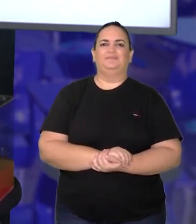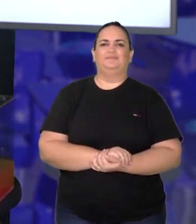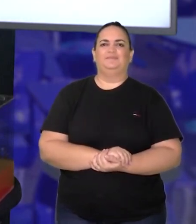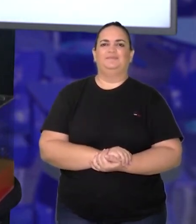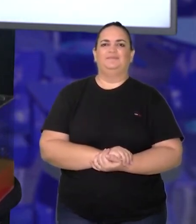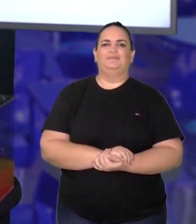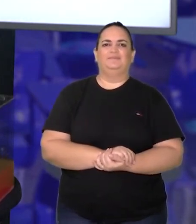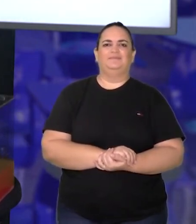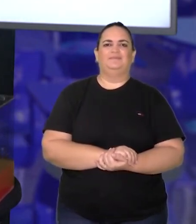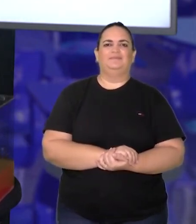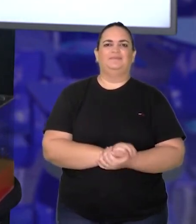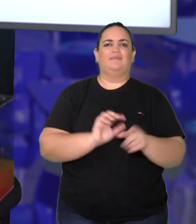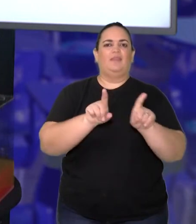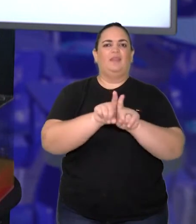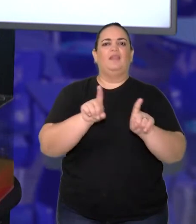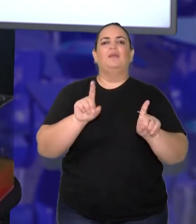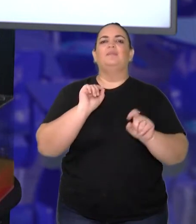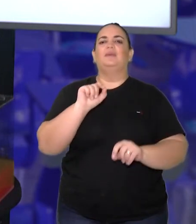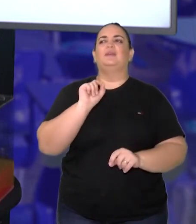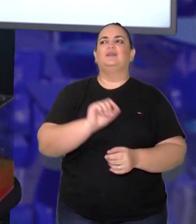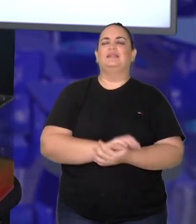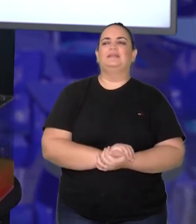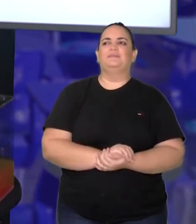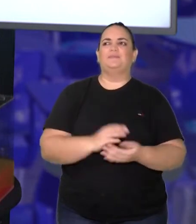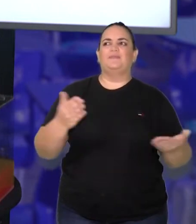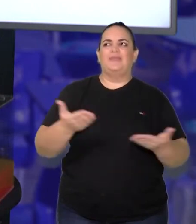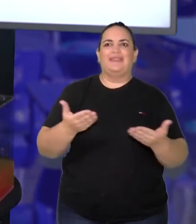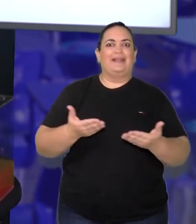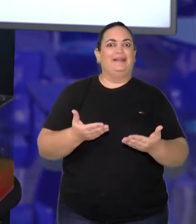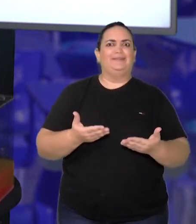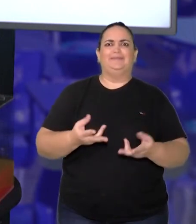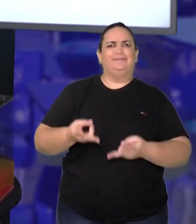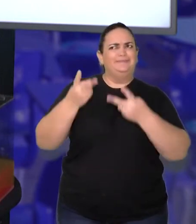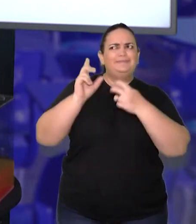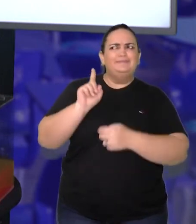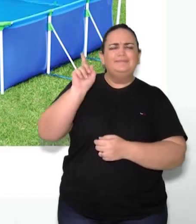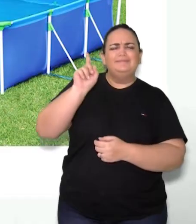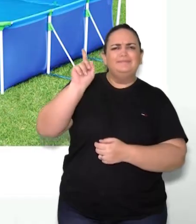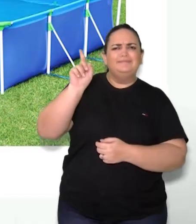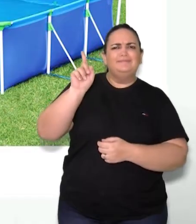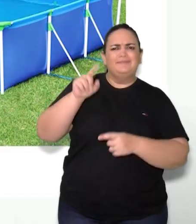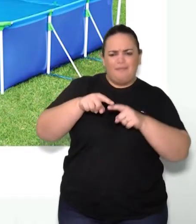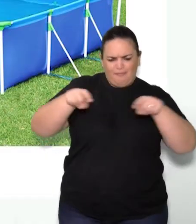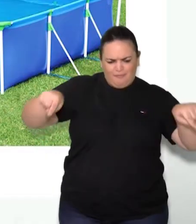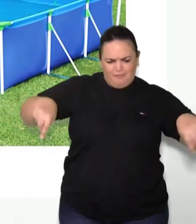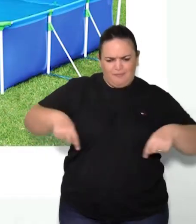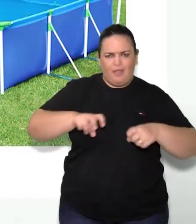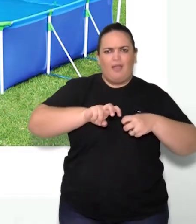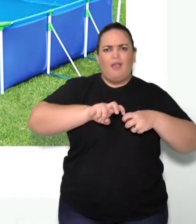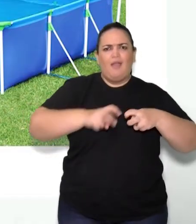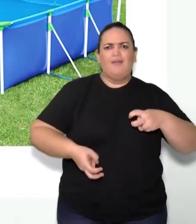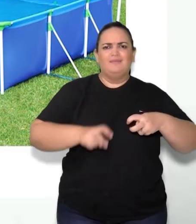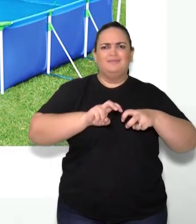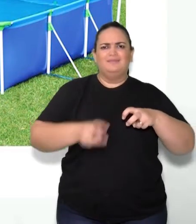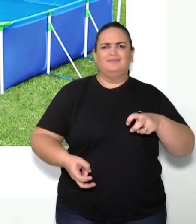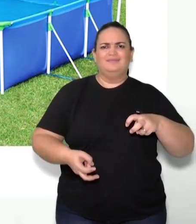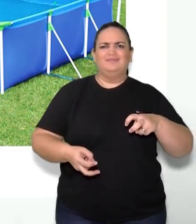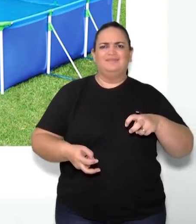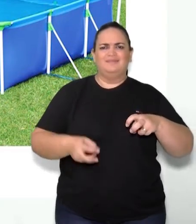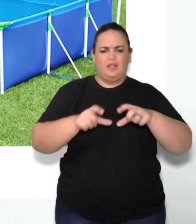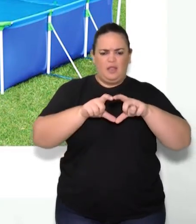Agora vamos tratar de um objeto muito conhecido da gente, uma piscina no formato, né? De bloco retangular.